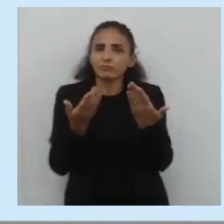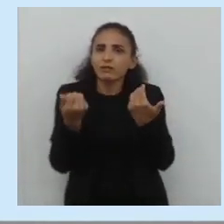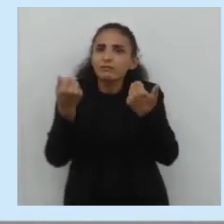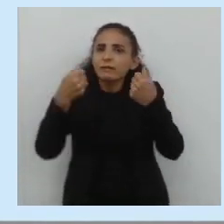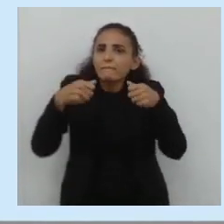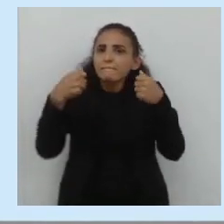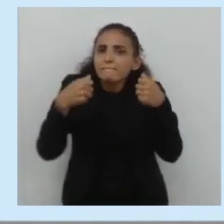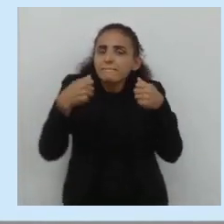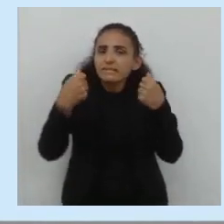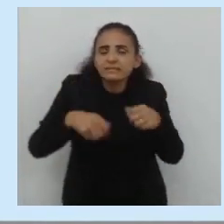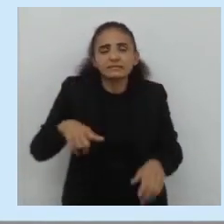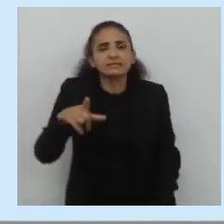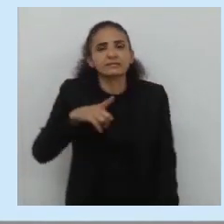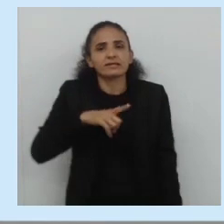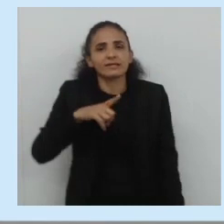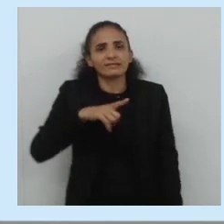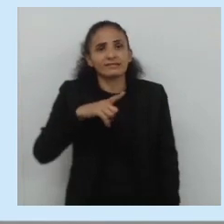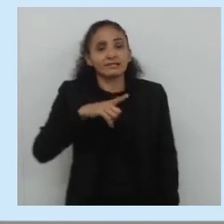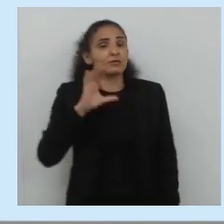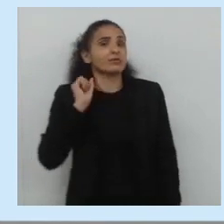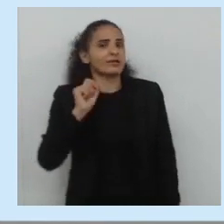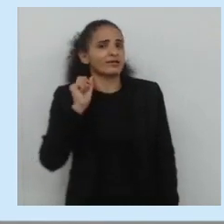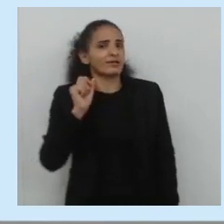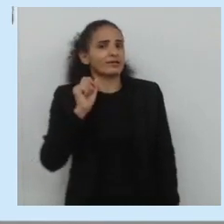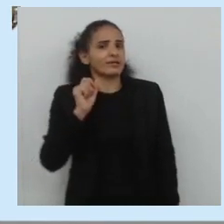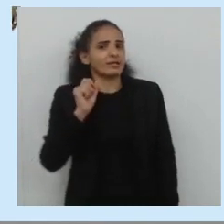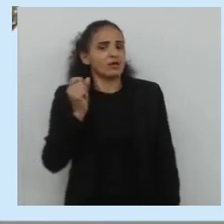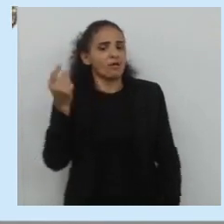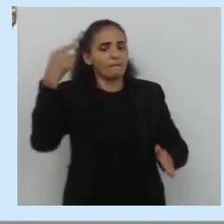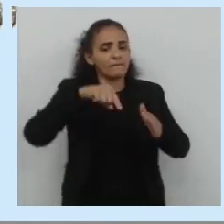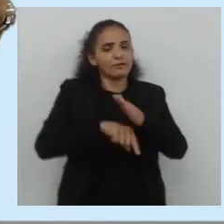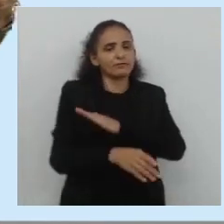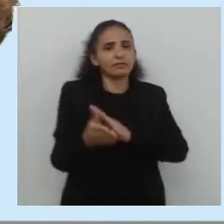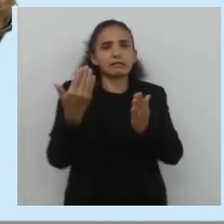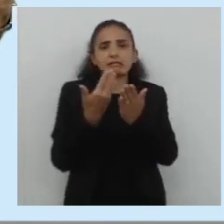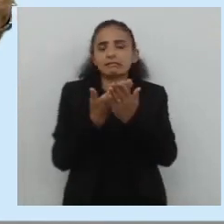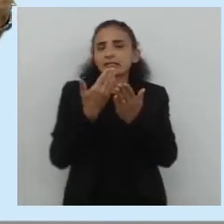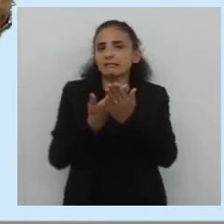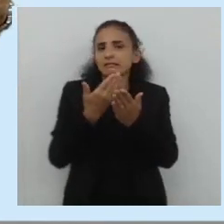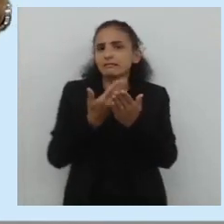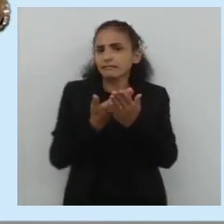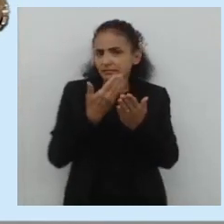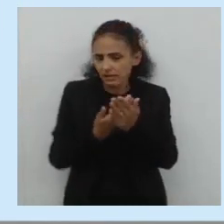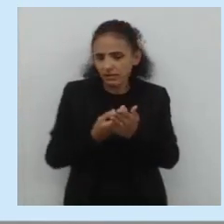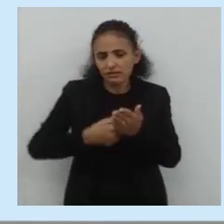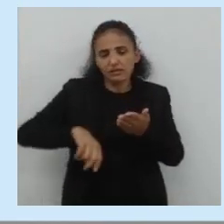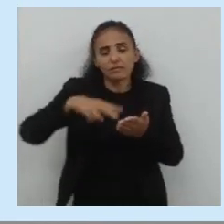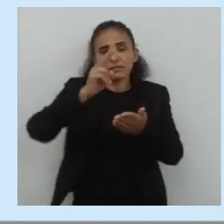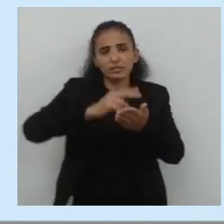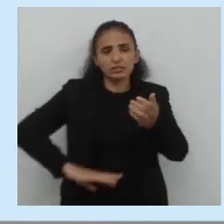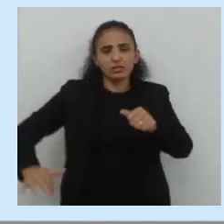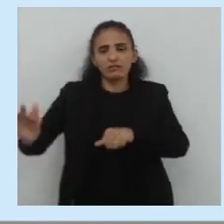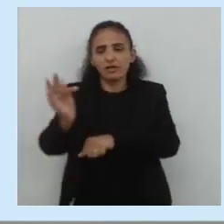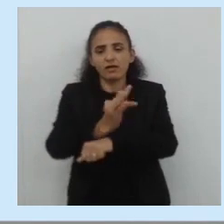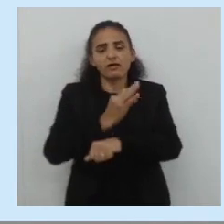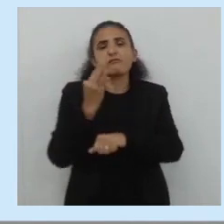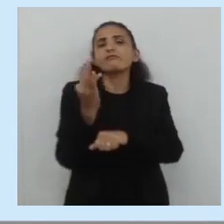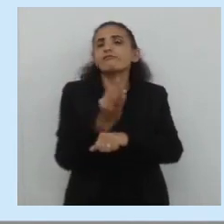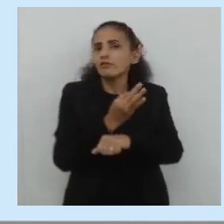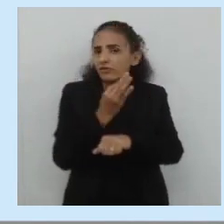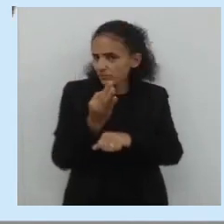menos intimidade eu tiver com o meu receptor, mais formal eu vou ser. Certo? E quanto mais